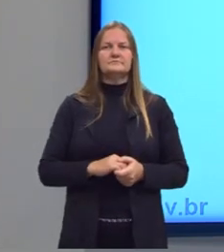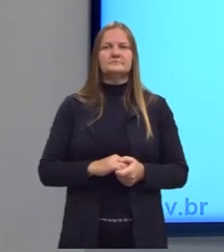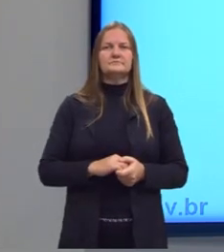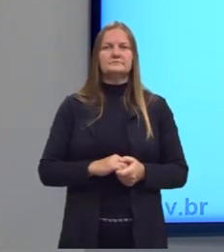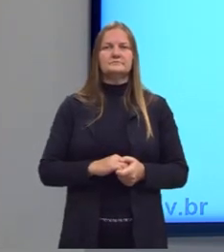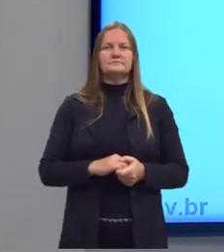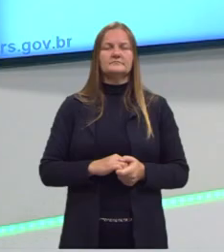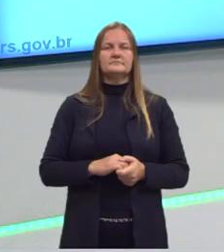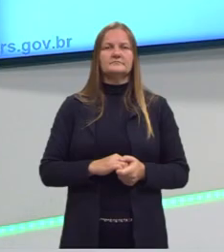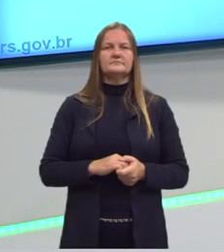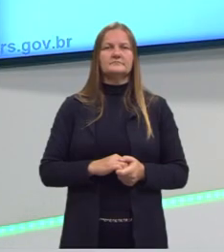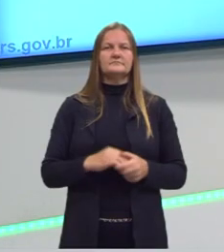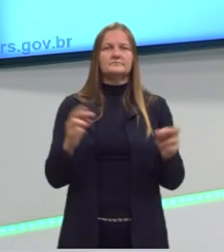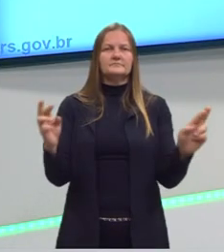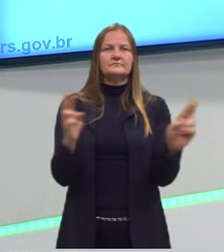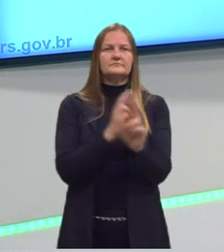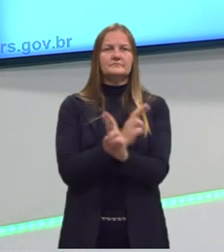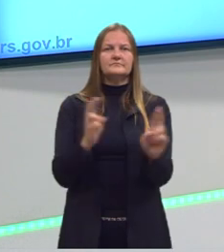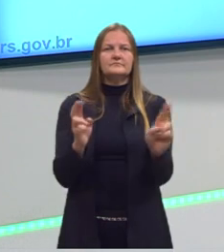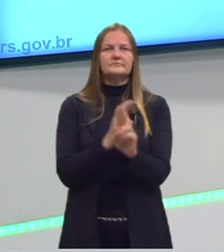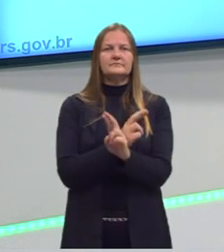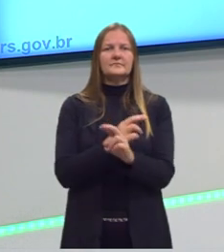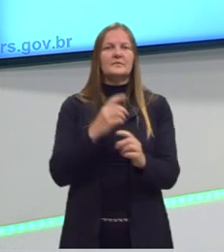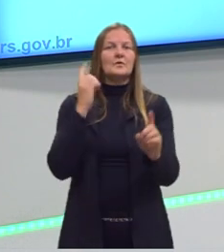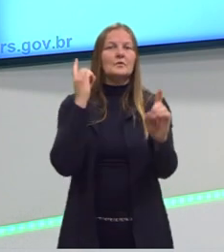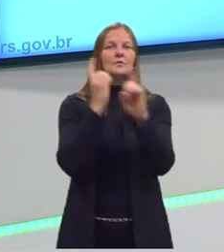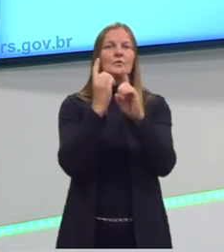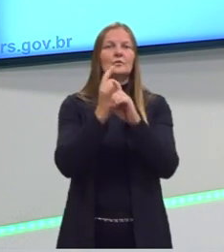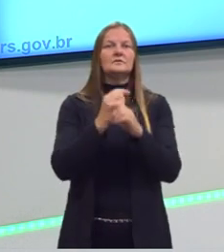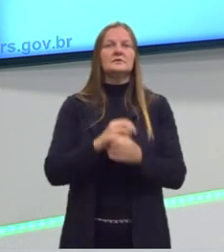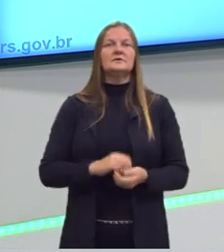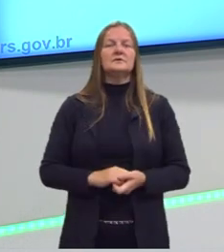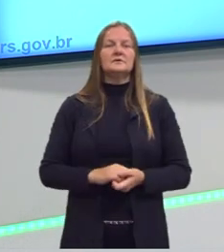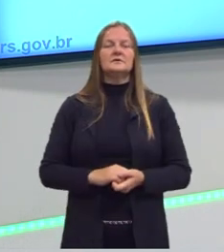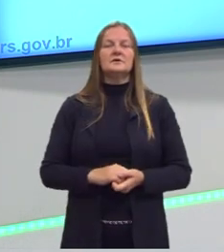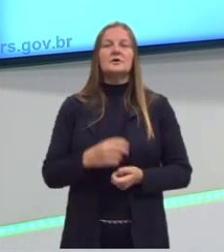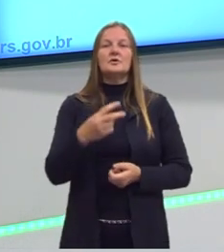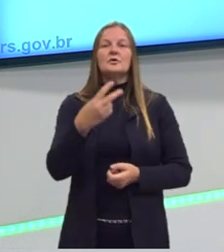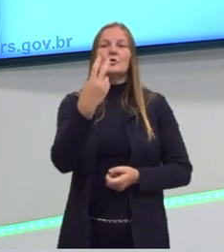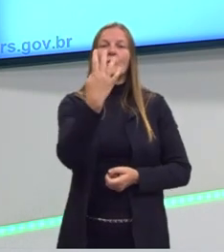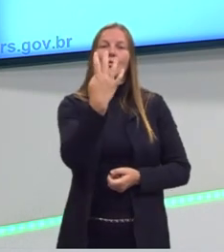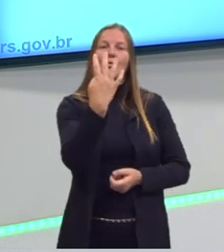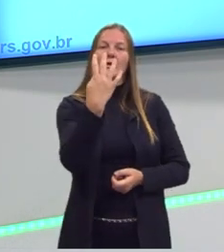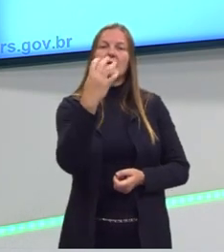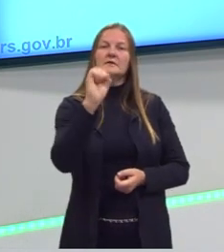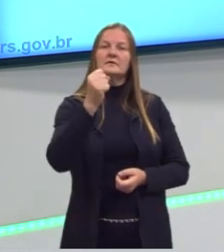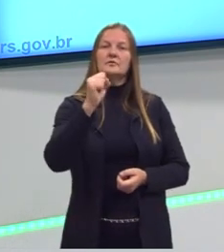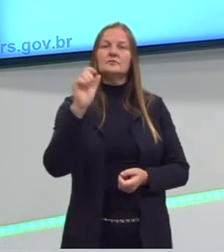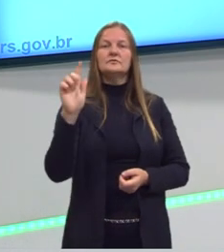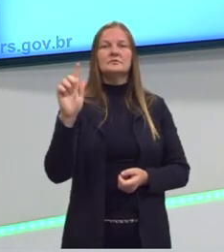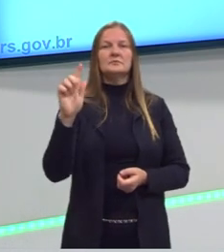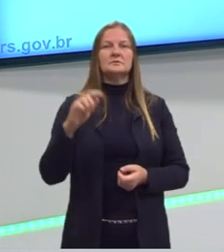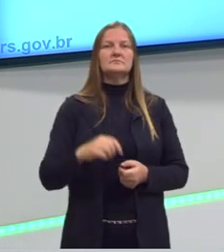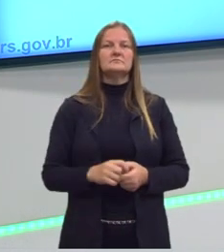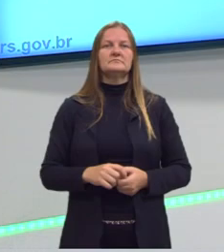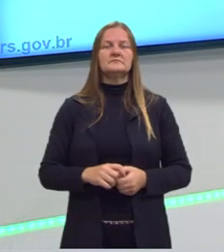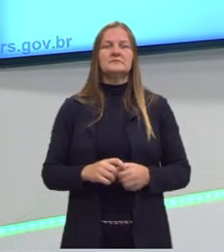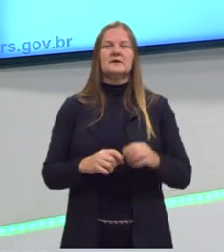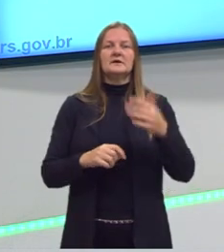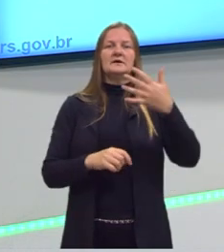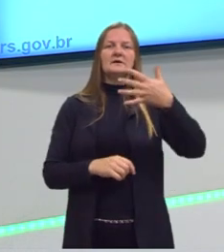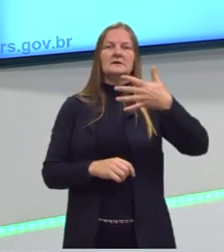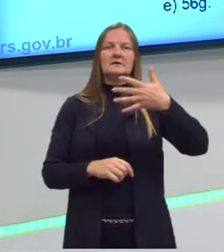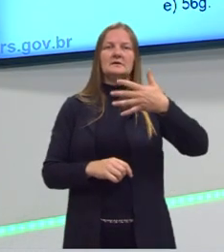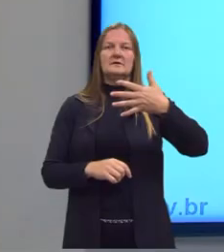das duas variáveis, né? das duas unidades, eu vou encontrar o valor de 48 gramas, que é,